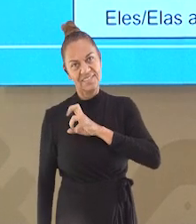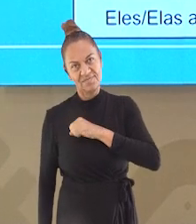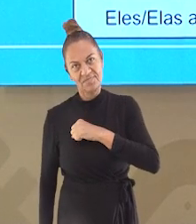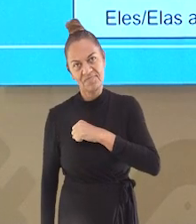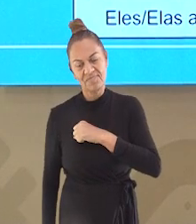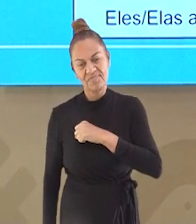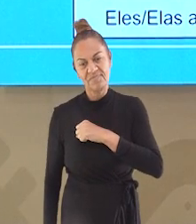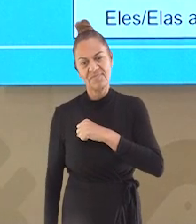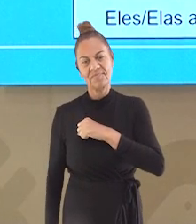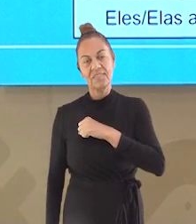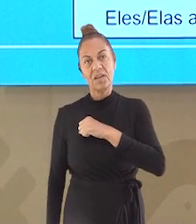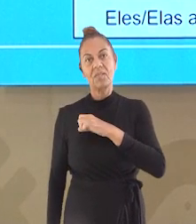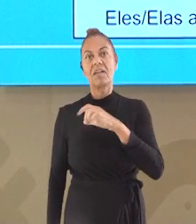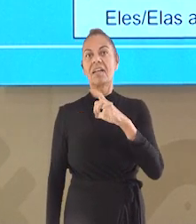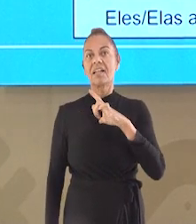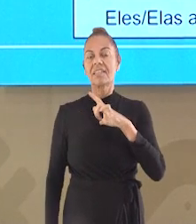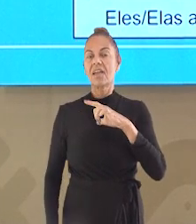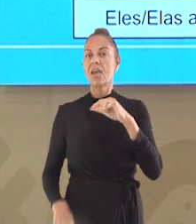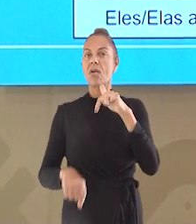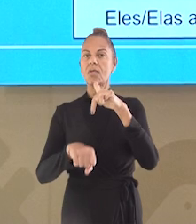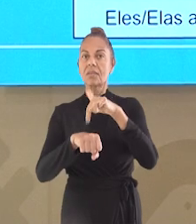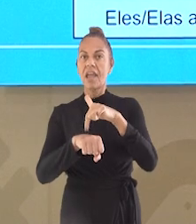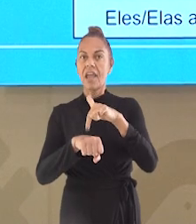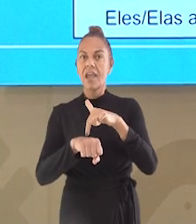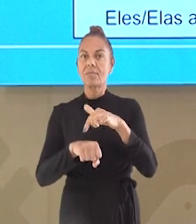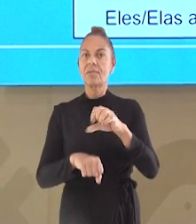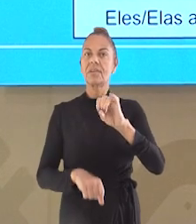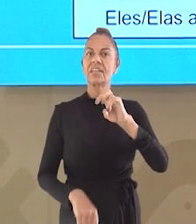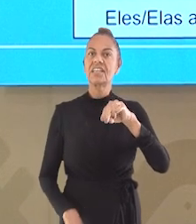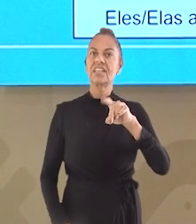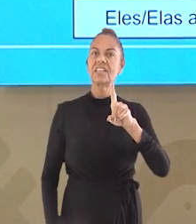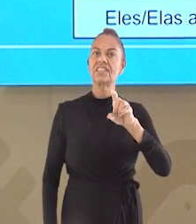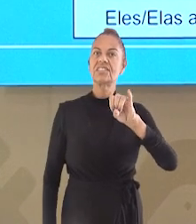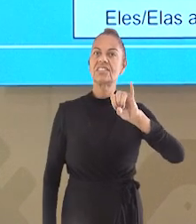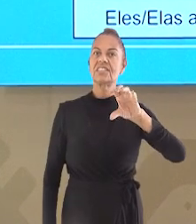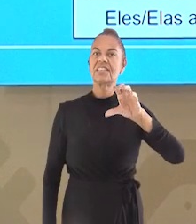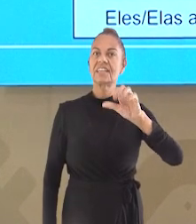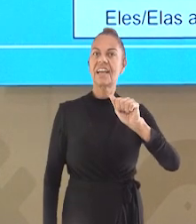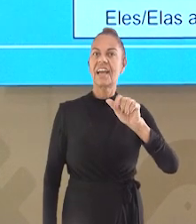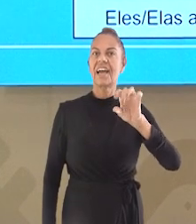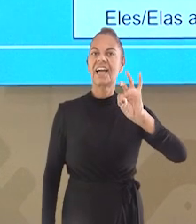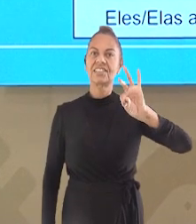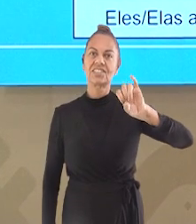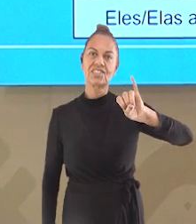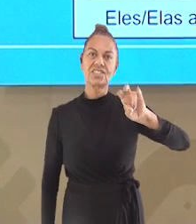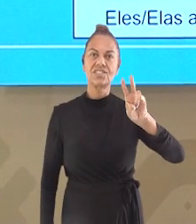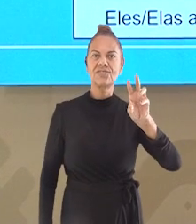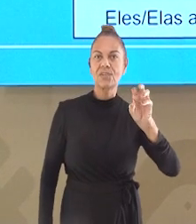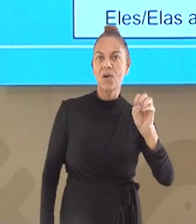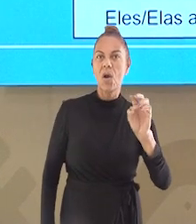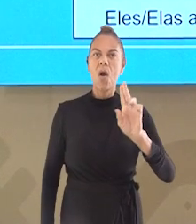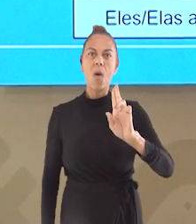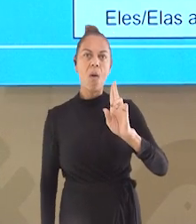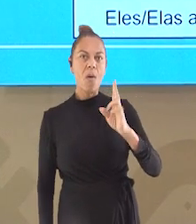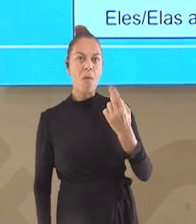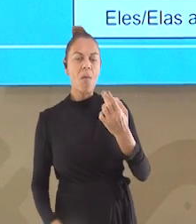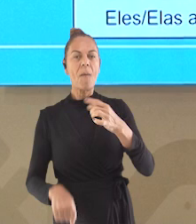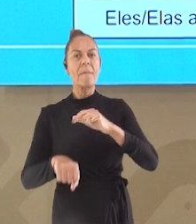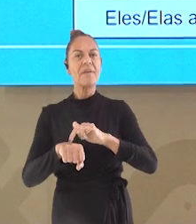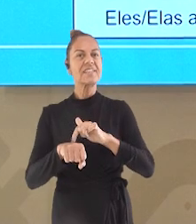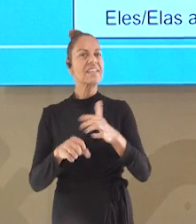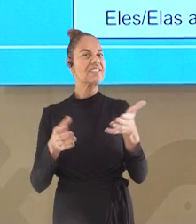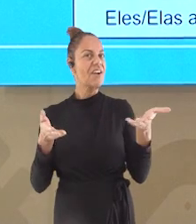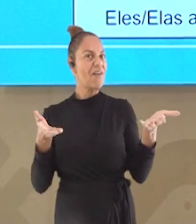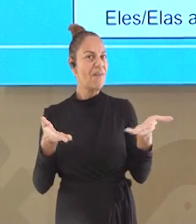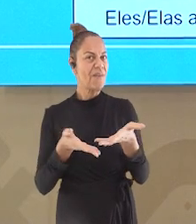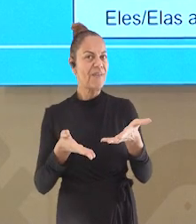elas amem. Então aqui de um lado nós temos o presente do indicativo e aqui desse outro o presente do subjuntivo.